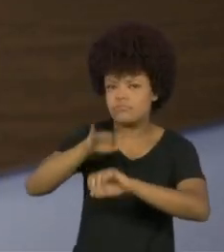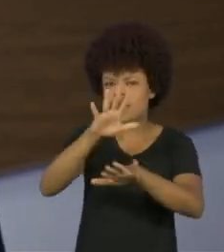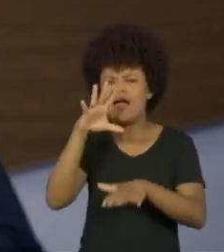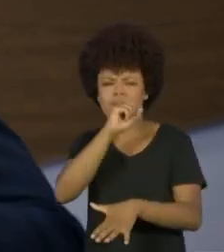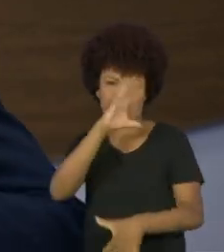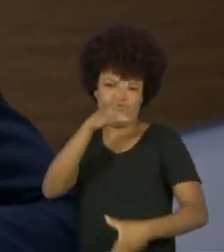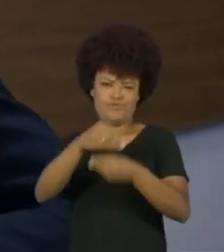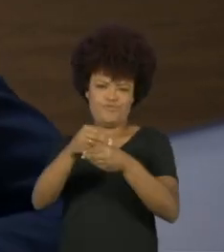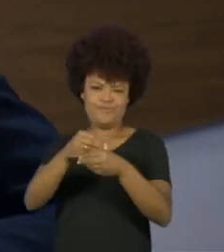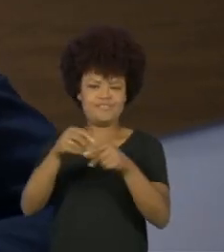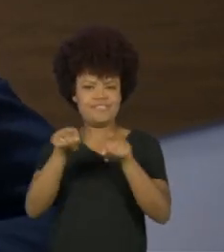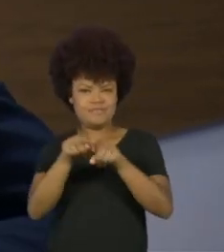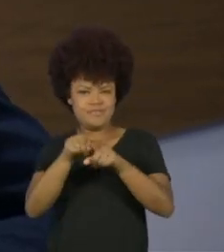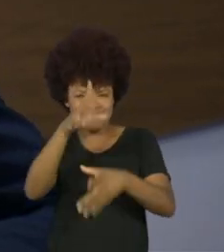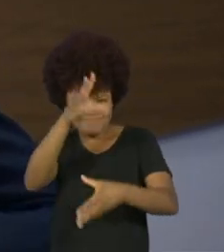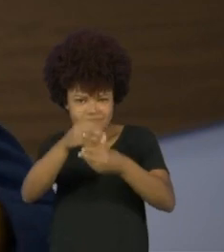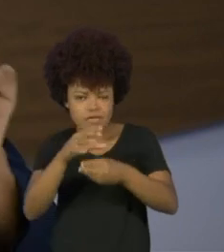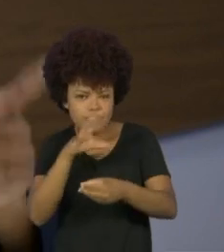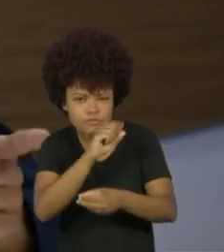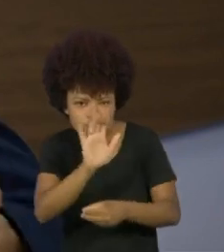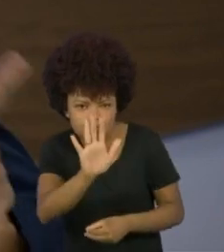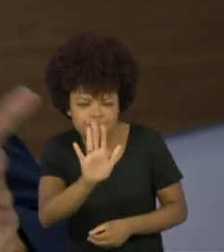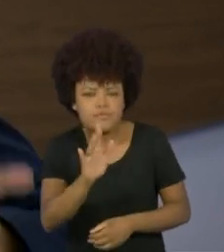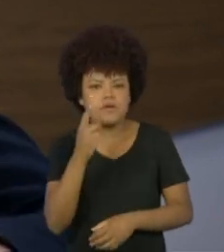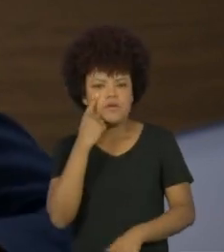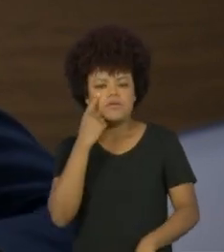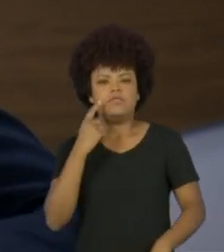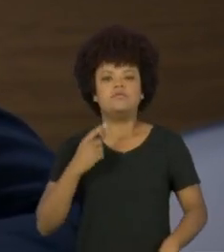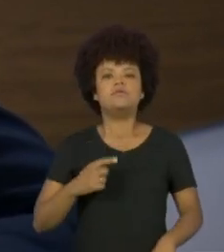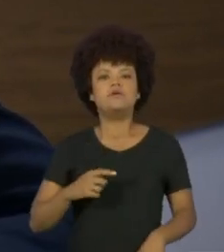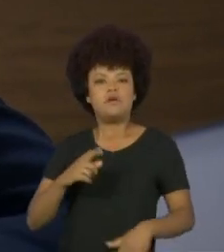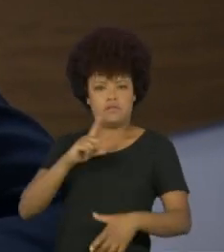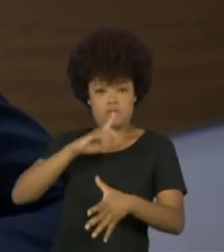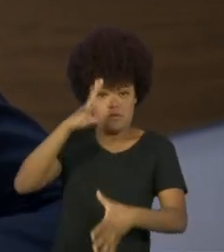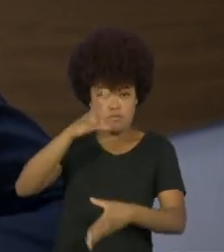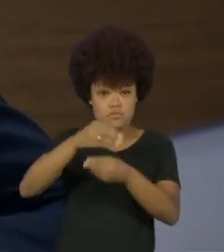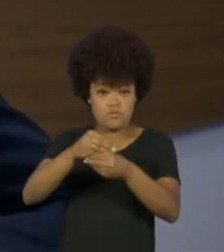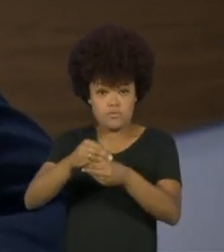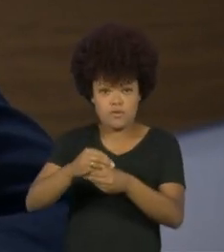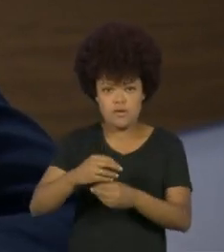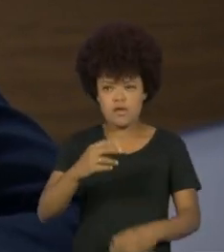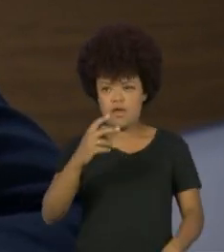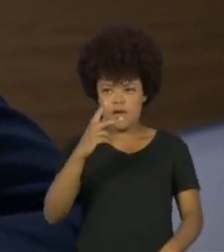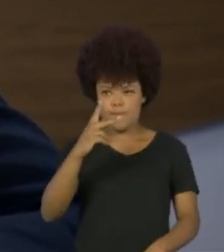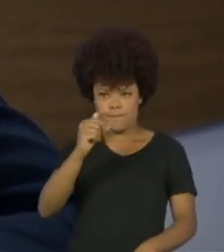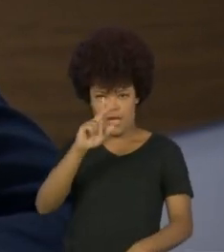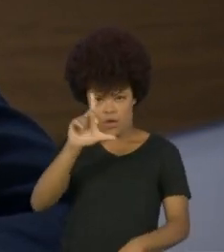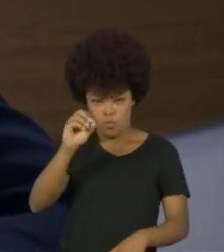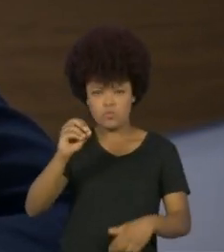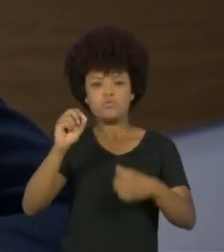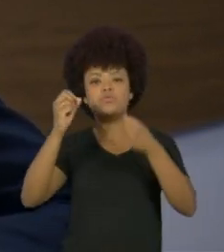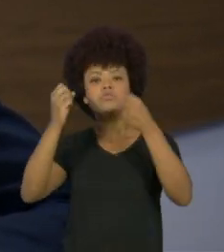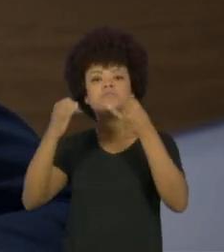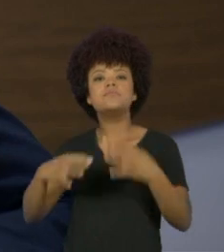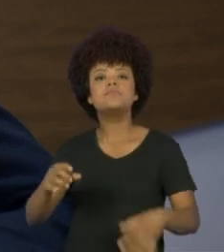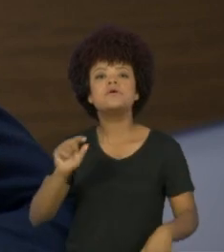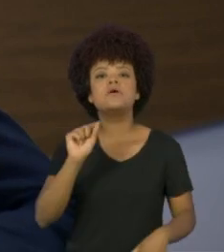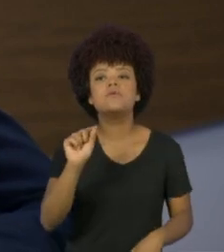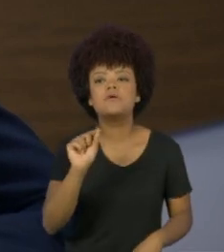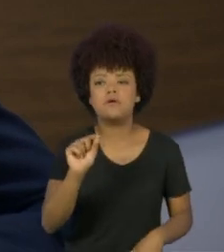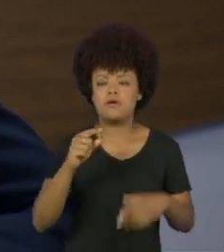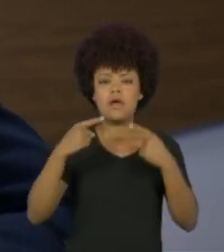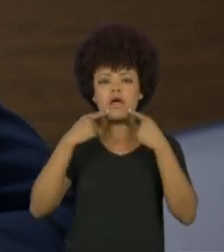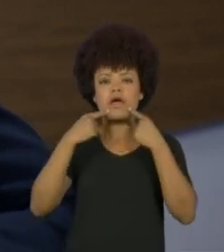Desculpa, Thiago. É o seguinte, emendando na pergunta da Paula, há uma crítica que se faz às demandas